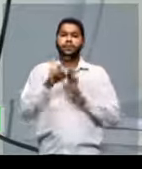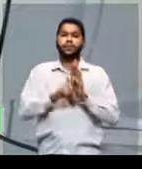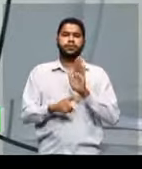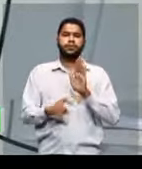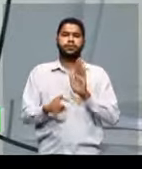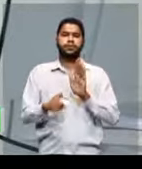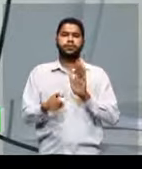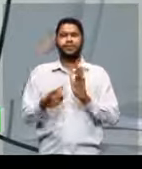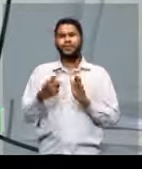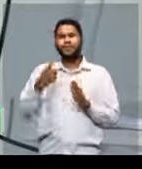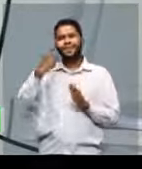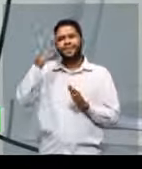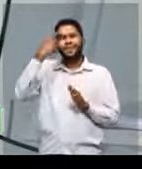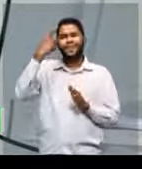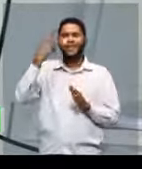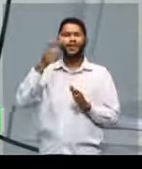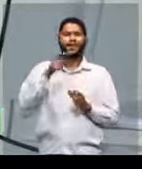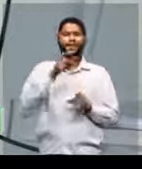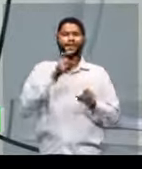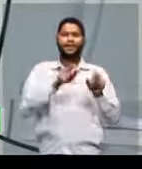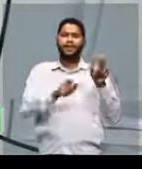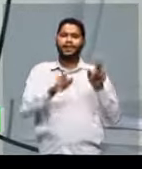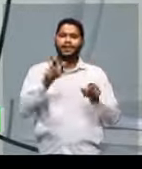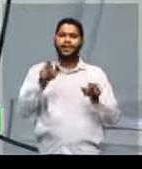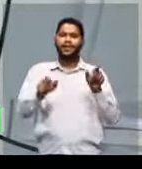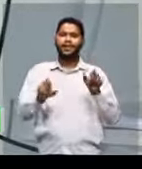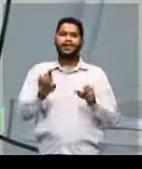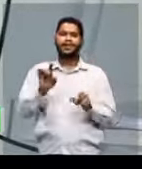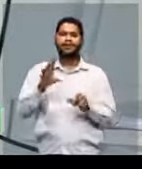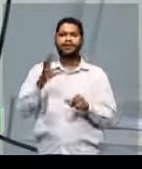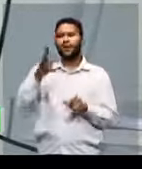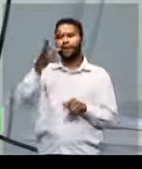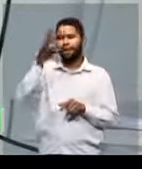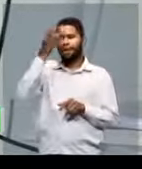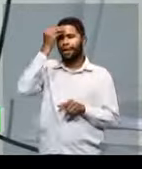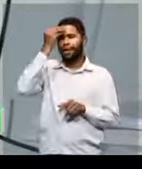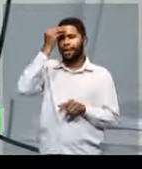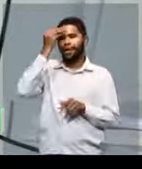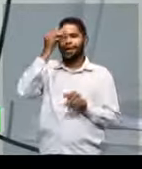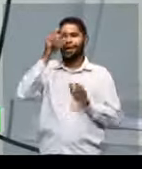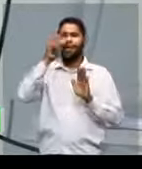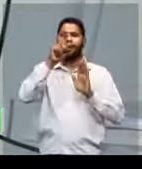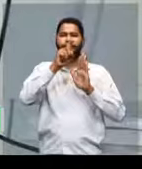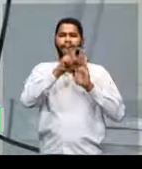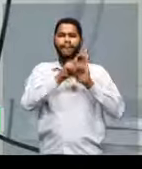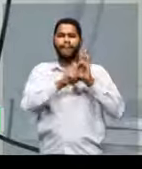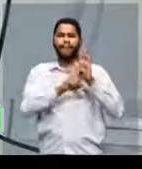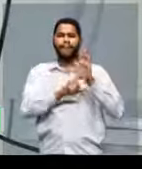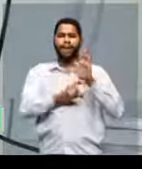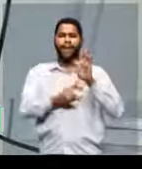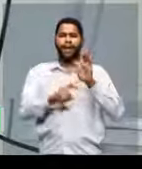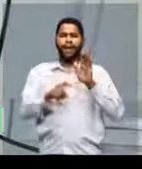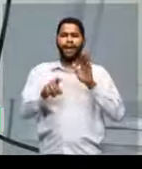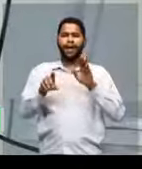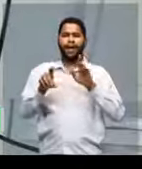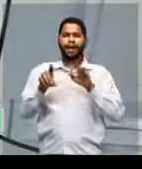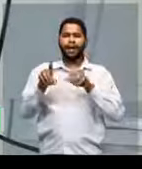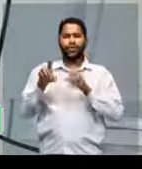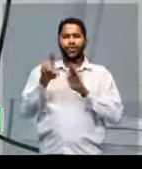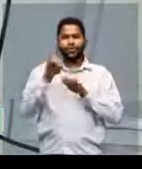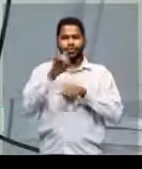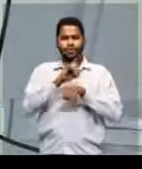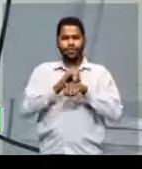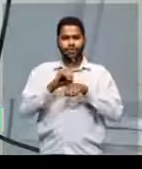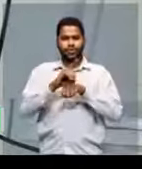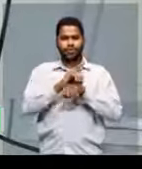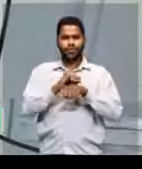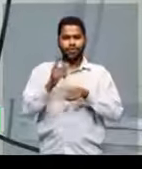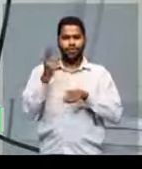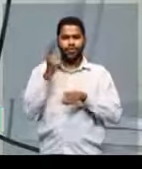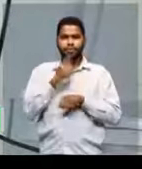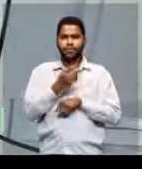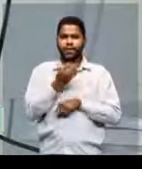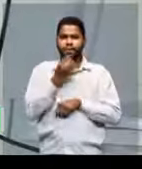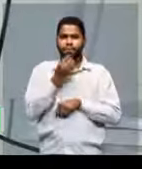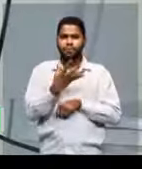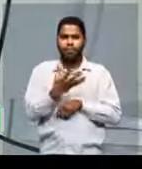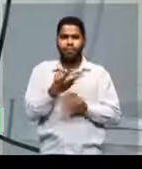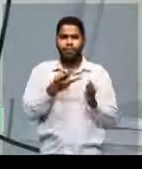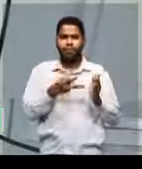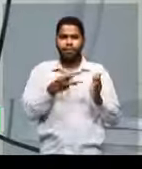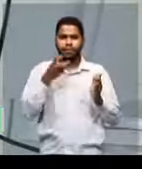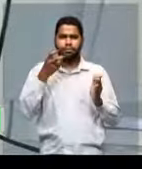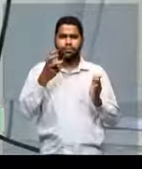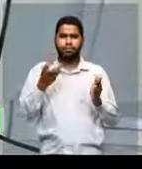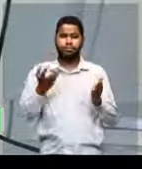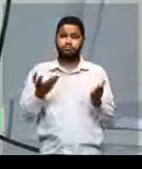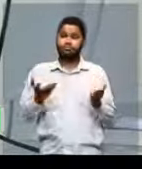Não acha que uma pessoa que simplesmente decora todo um dicionário de uma língua consegue fazer uma boa interpretação de